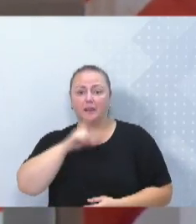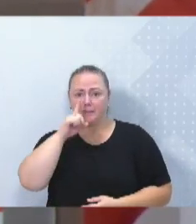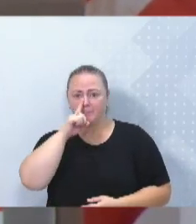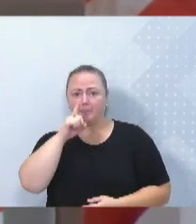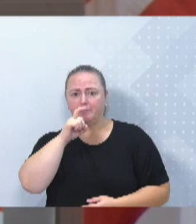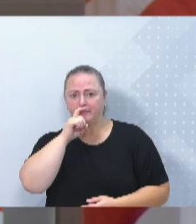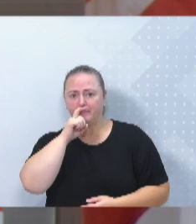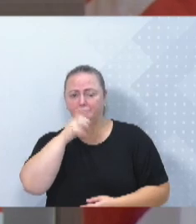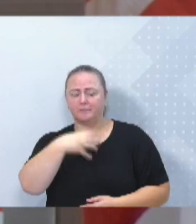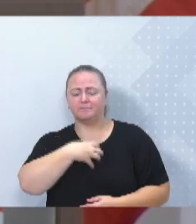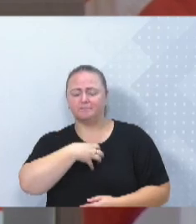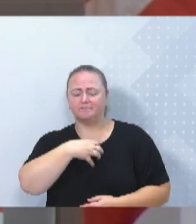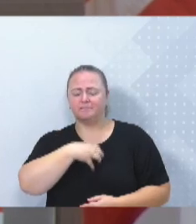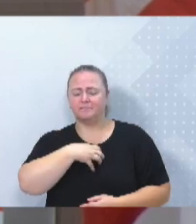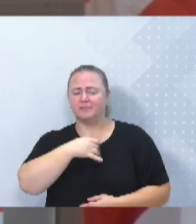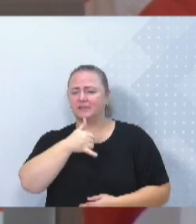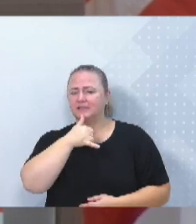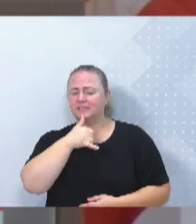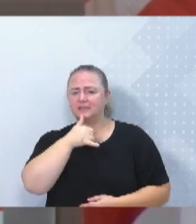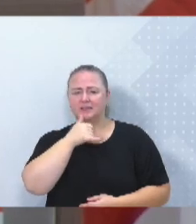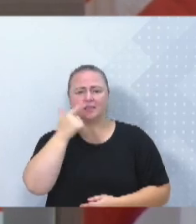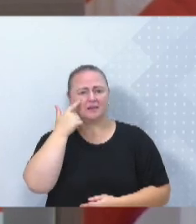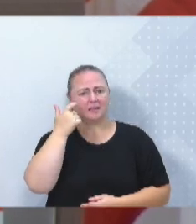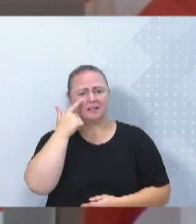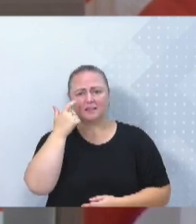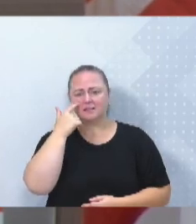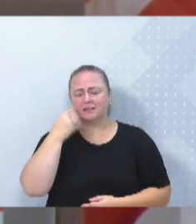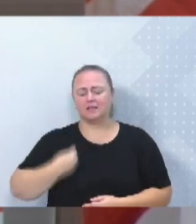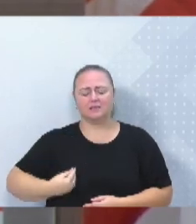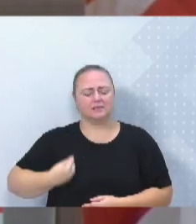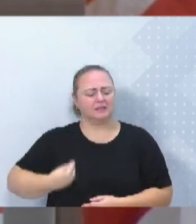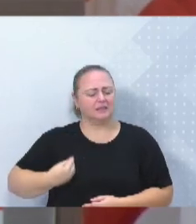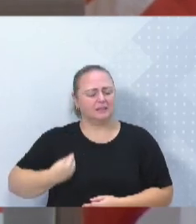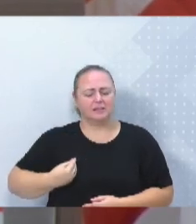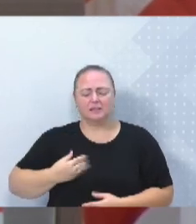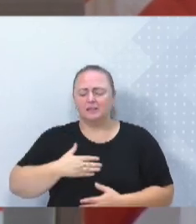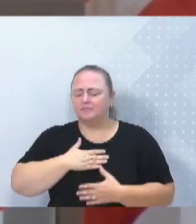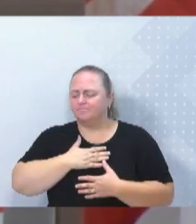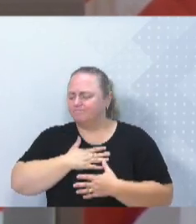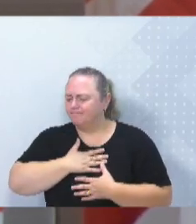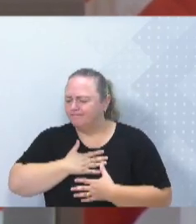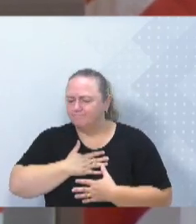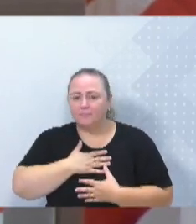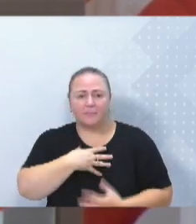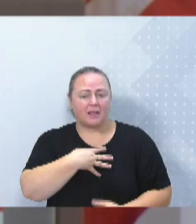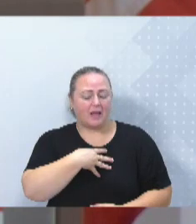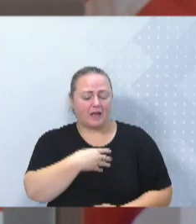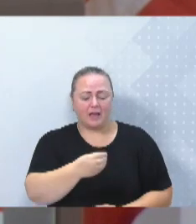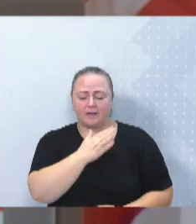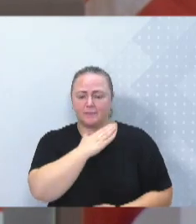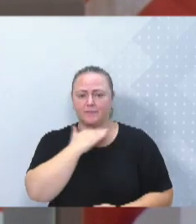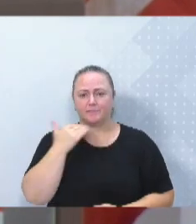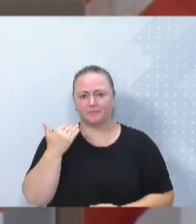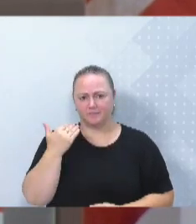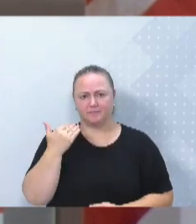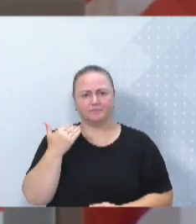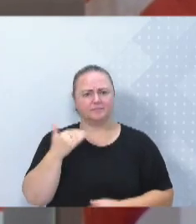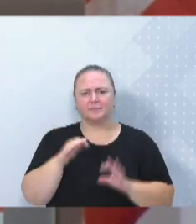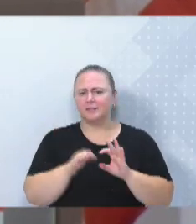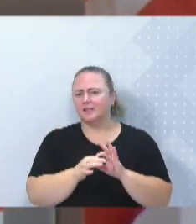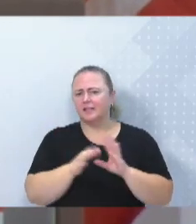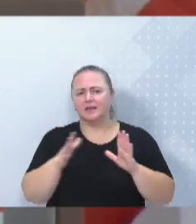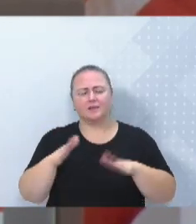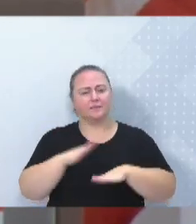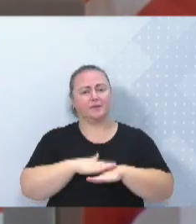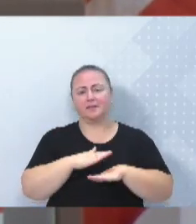chorando, dormindo pouco, vivendo intensamente, uma perda que será irreparável, independente do